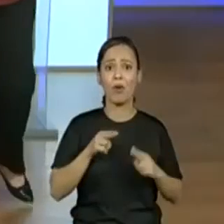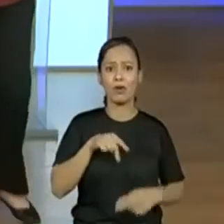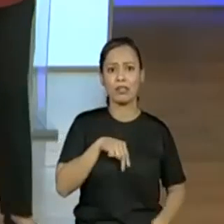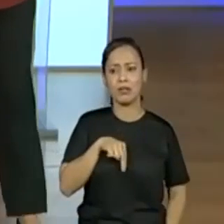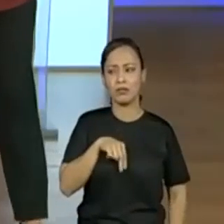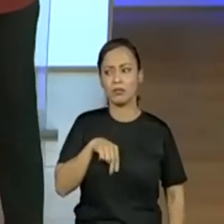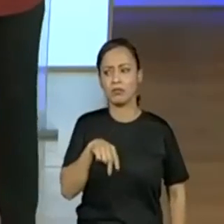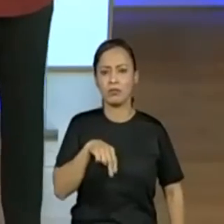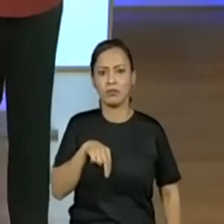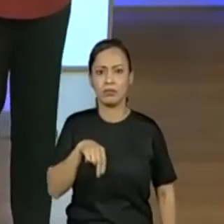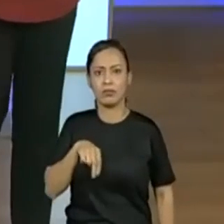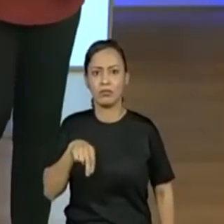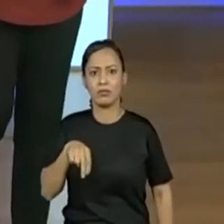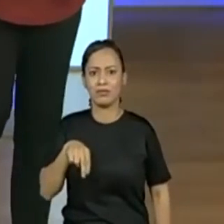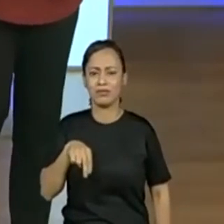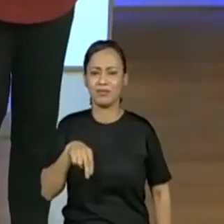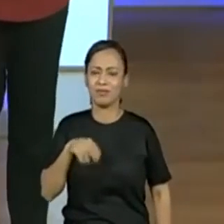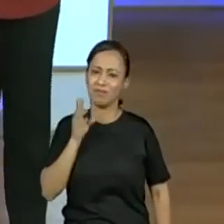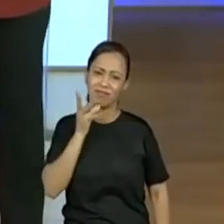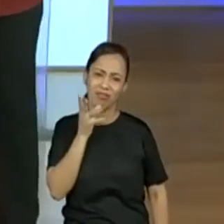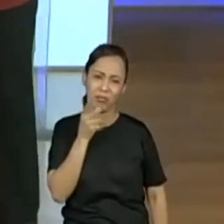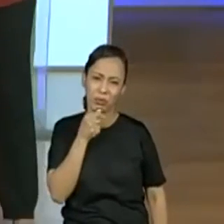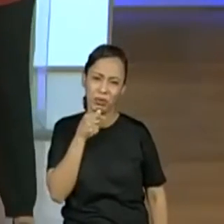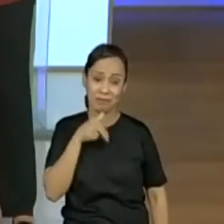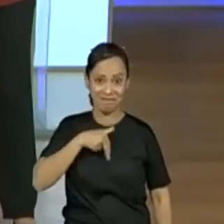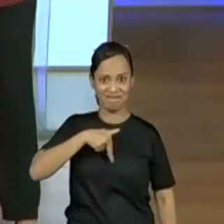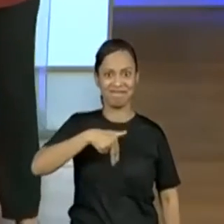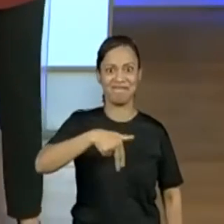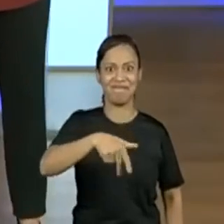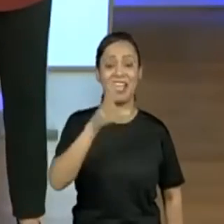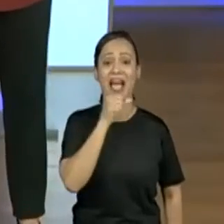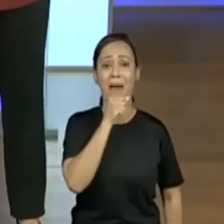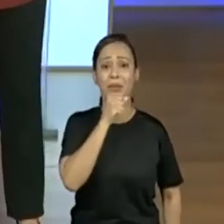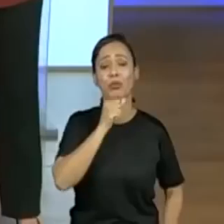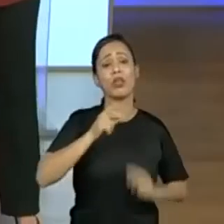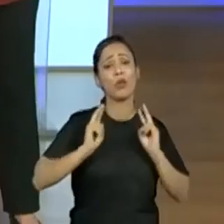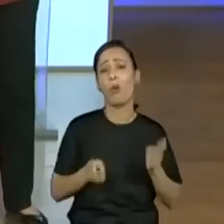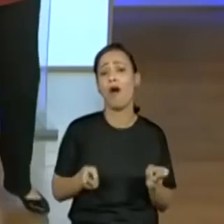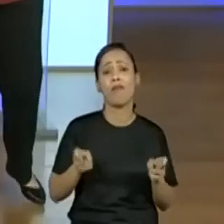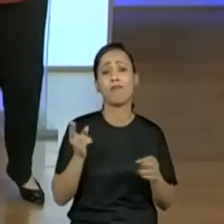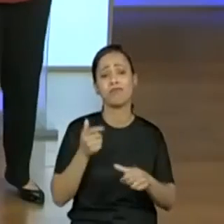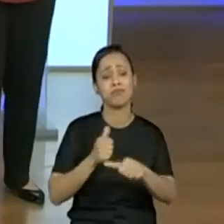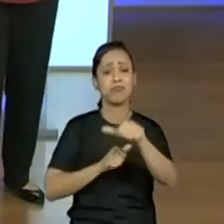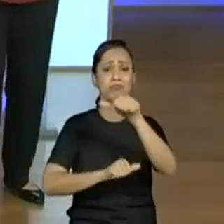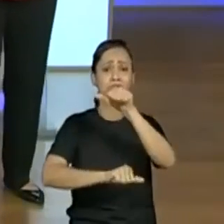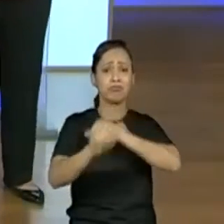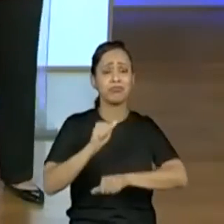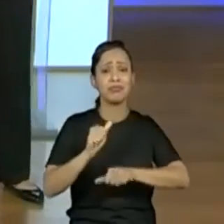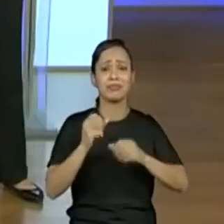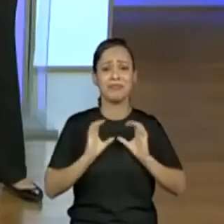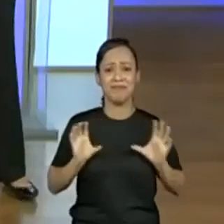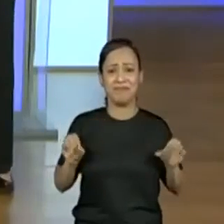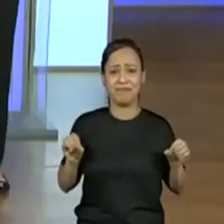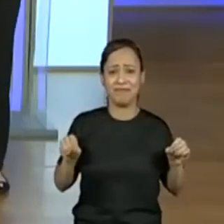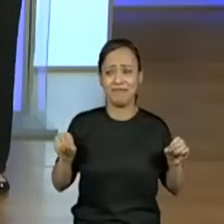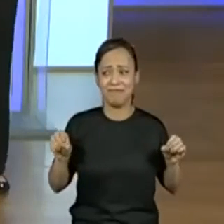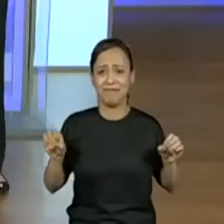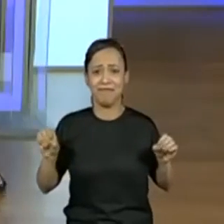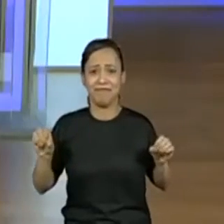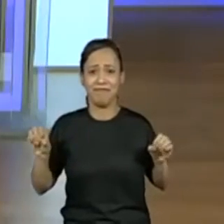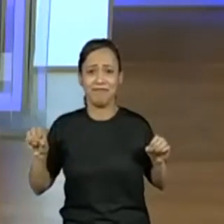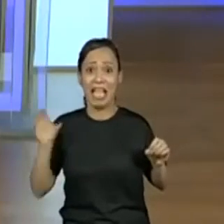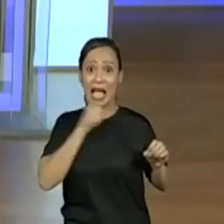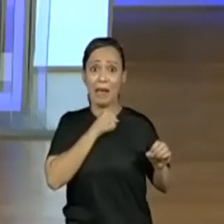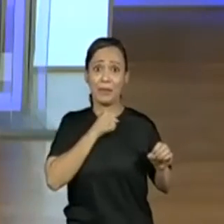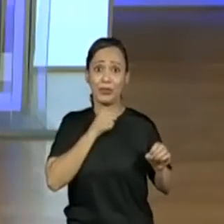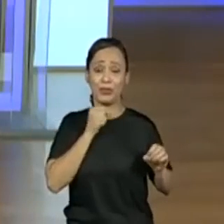agilidade é maior, nós temos o melhor campo de visão e as articulações já são preparadas para isso, não é? Nós podemos até andar de lado, mas